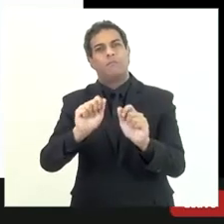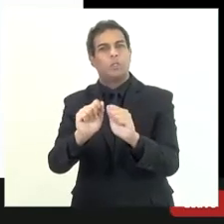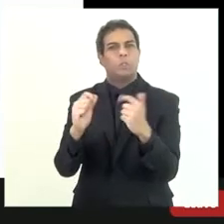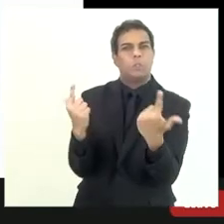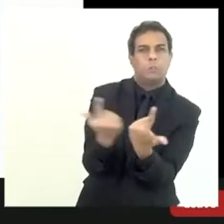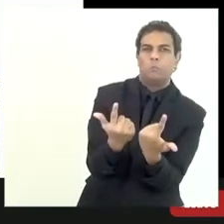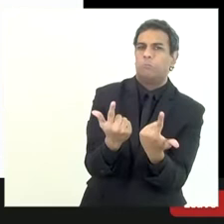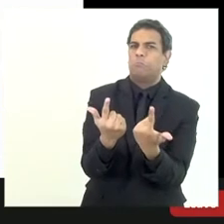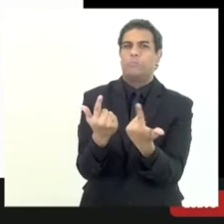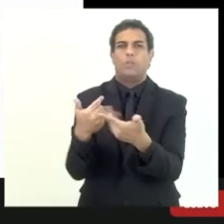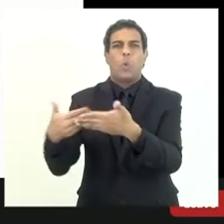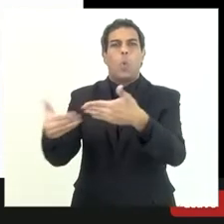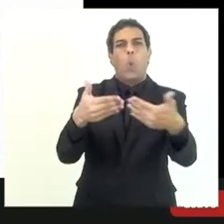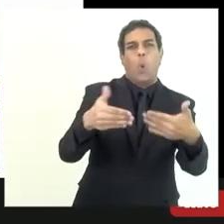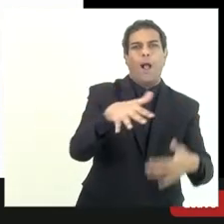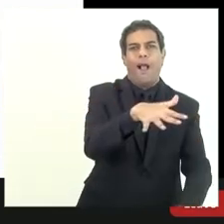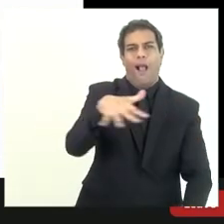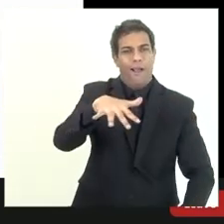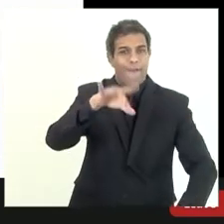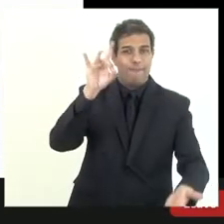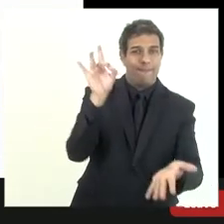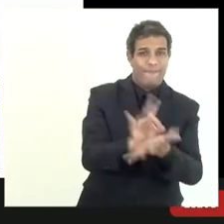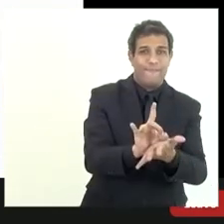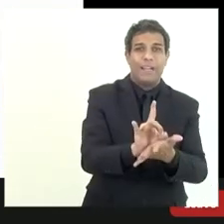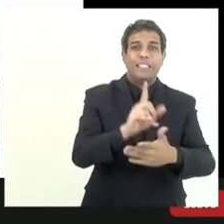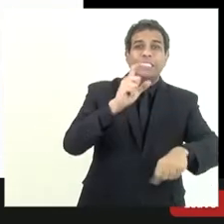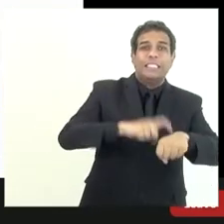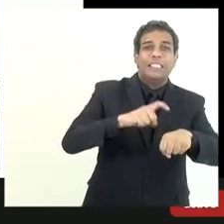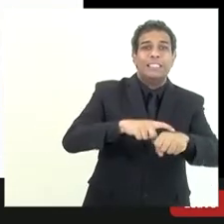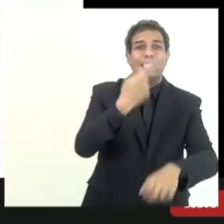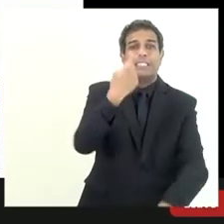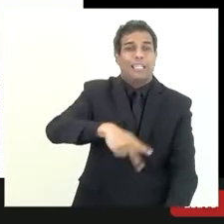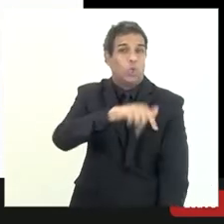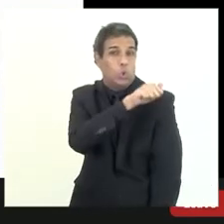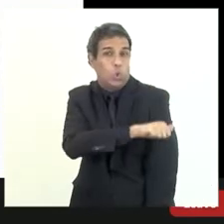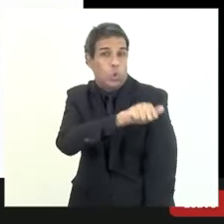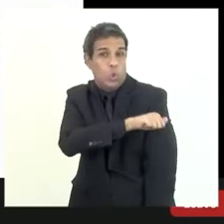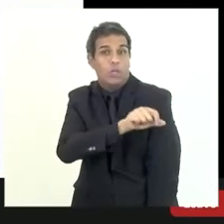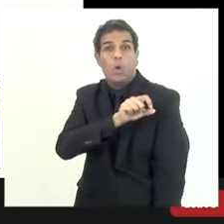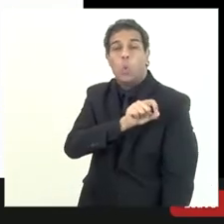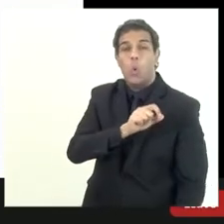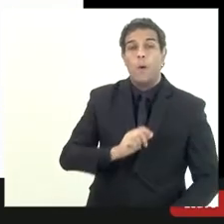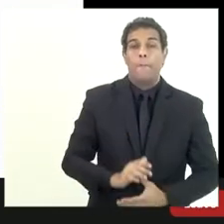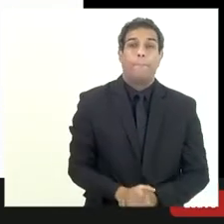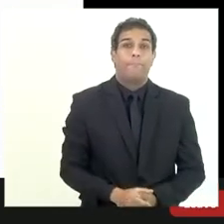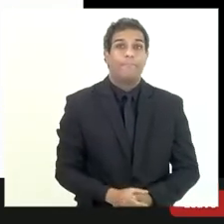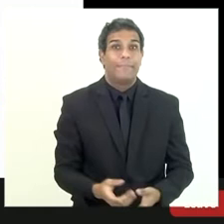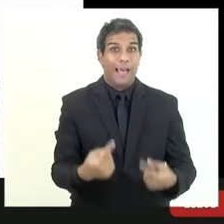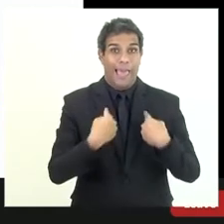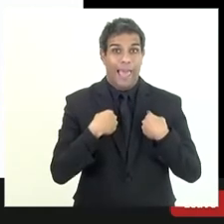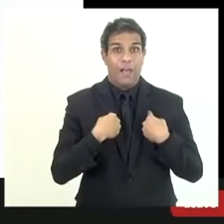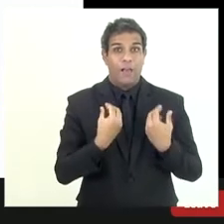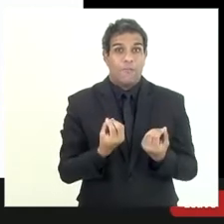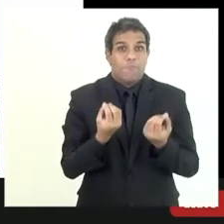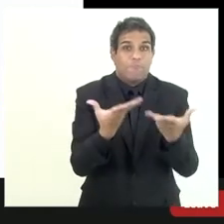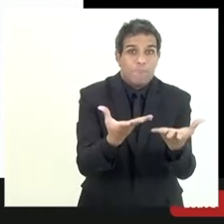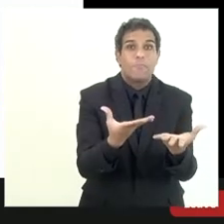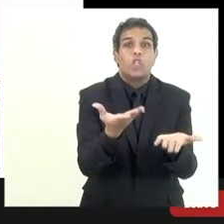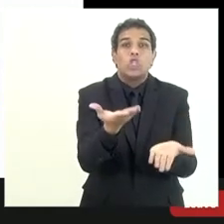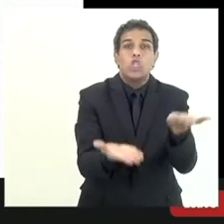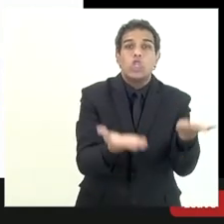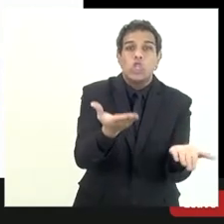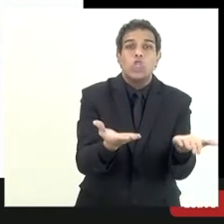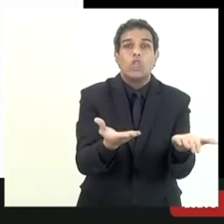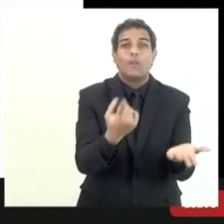credores e devedores a real situação do Estado né então a partir do momento em que eu defino lá no meu balanço que eu tenho